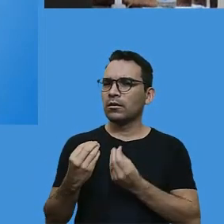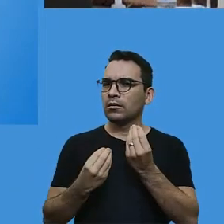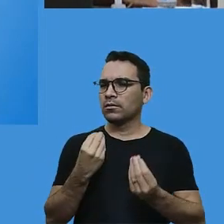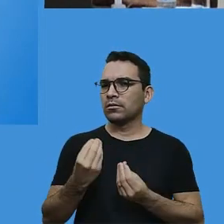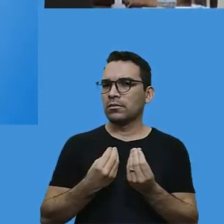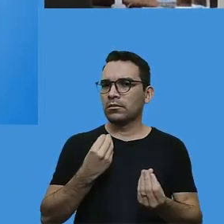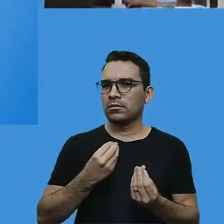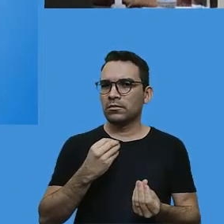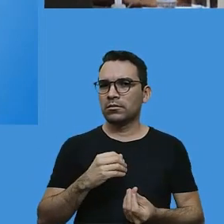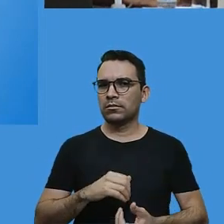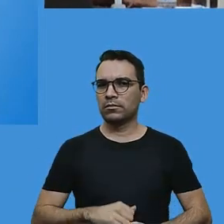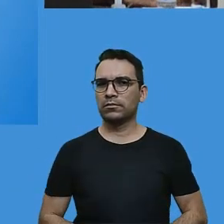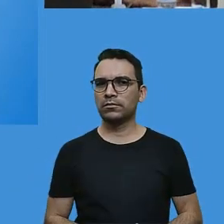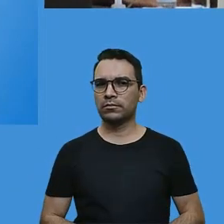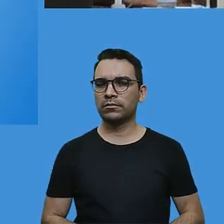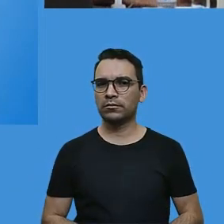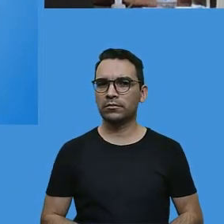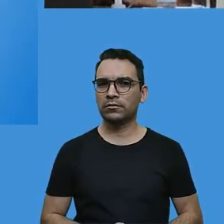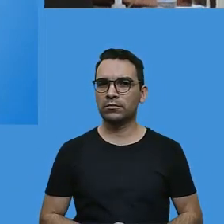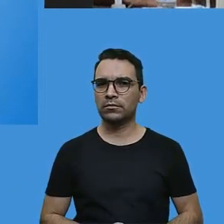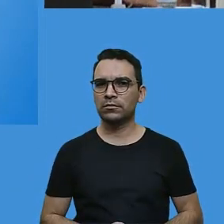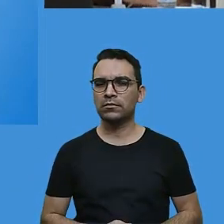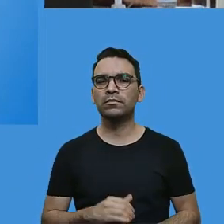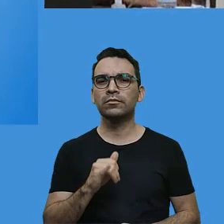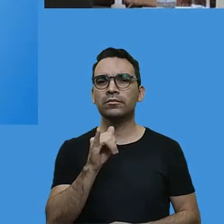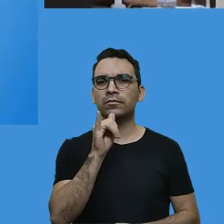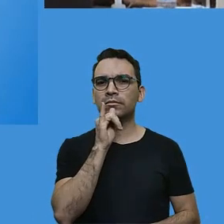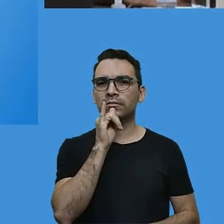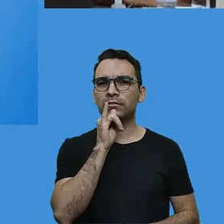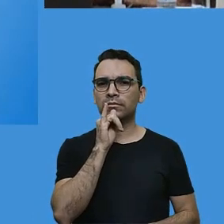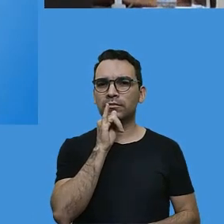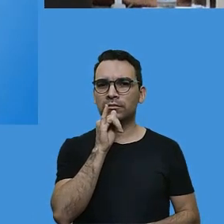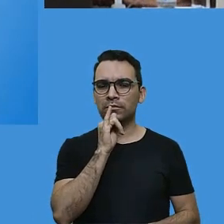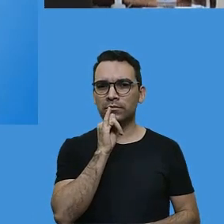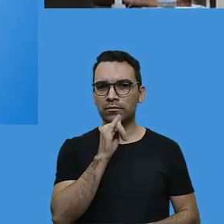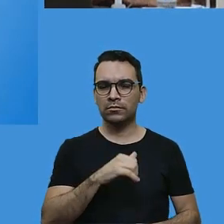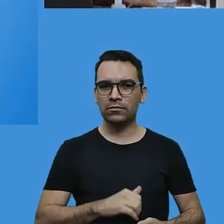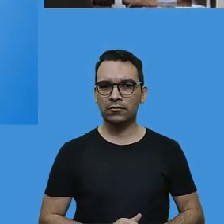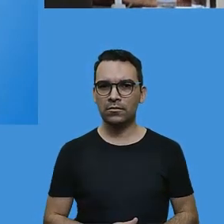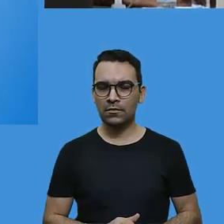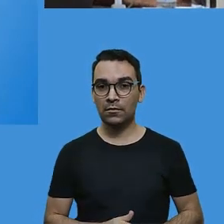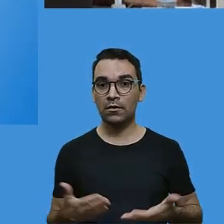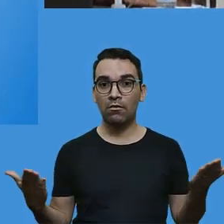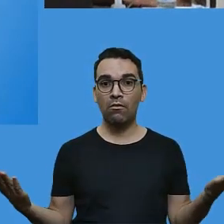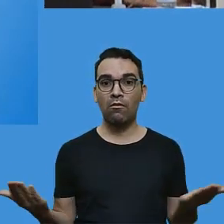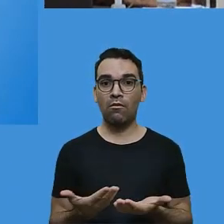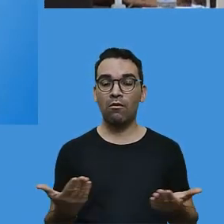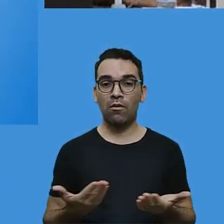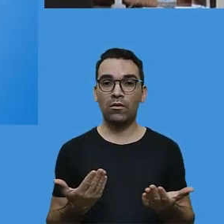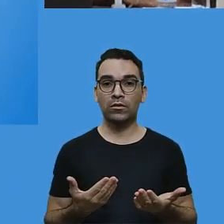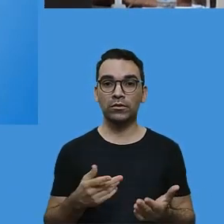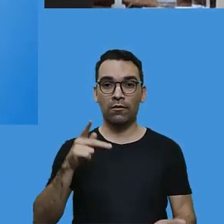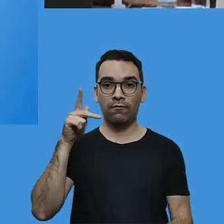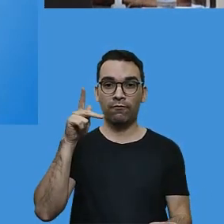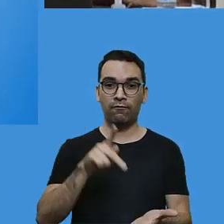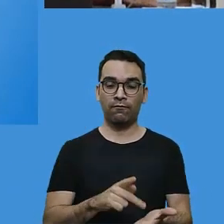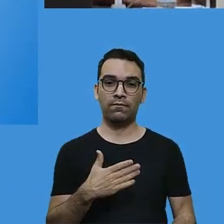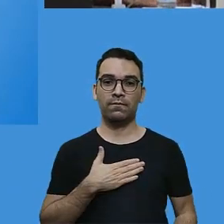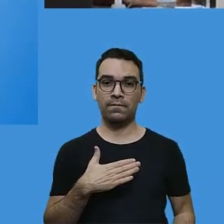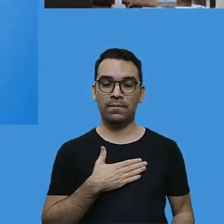assim, e até coloquei aqui para vocês, retrato da realidade. Então, a minha realidade, mesmo que eu esteja